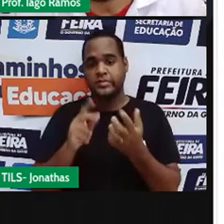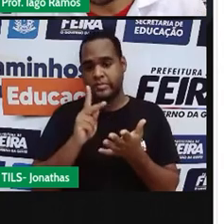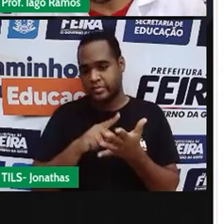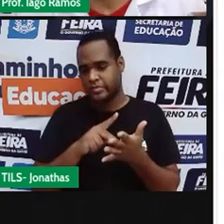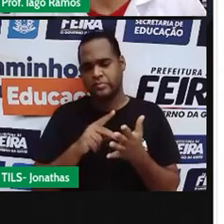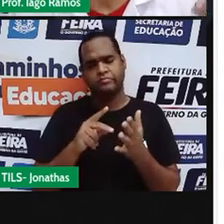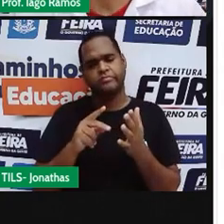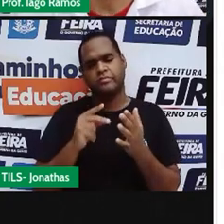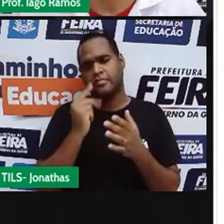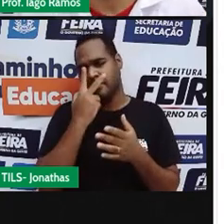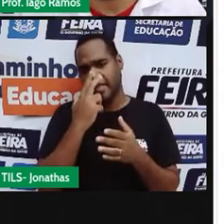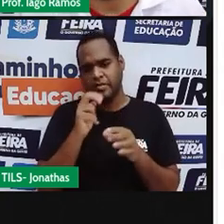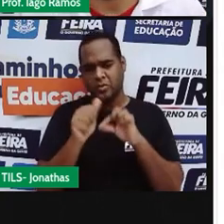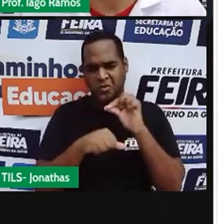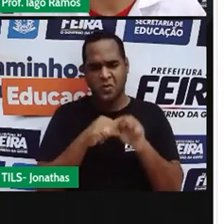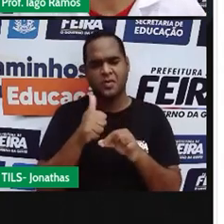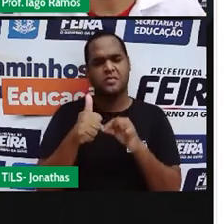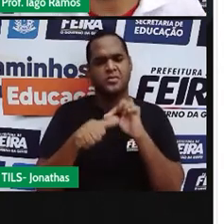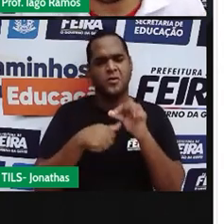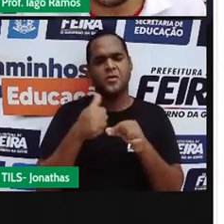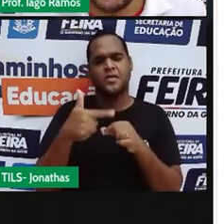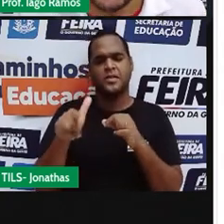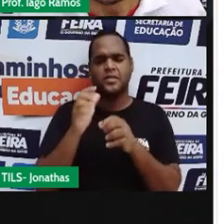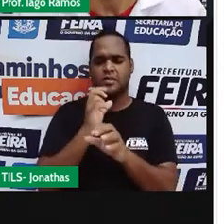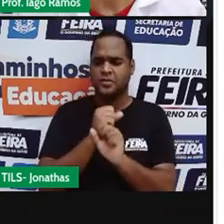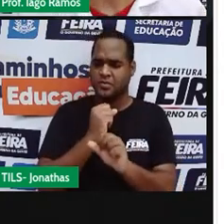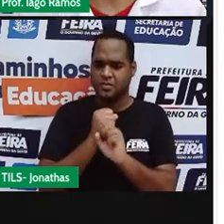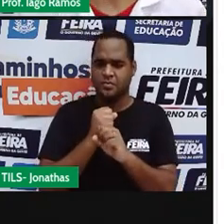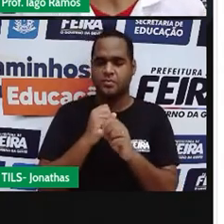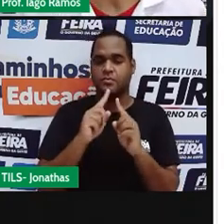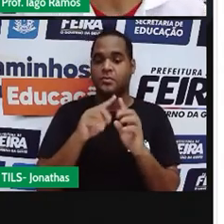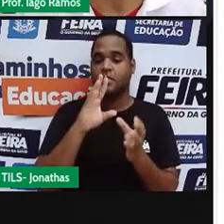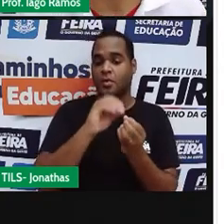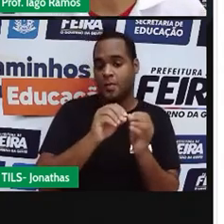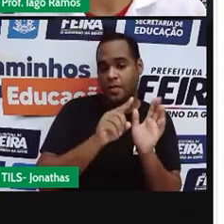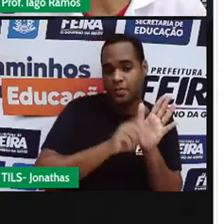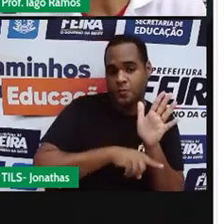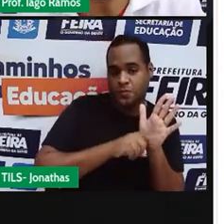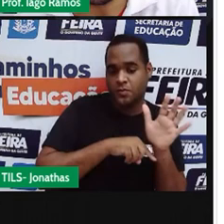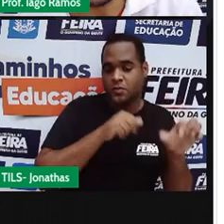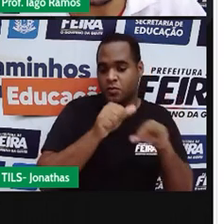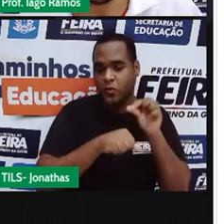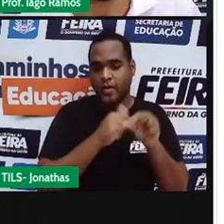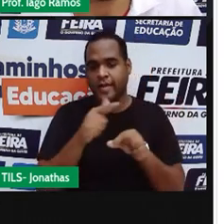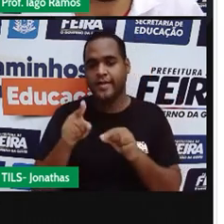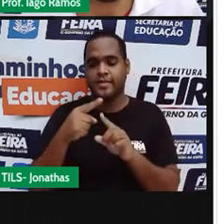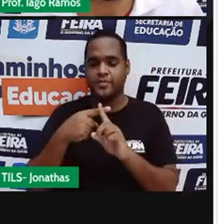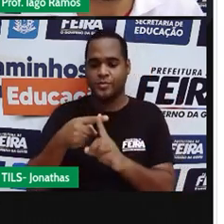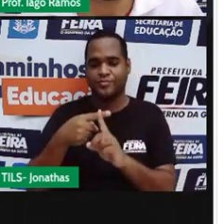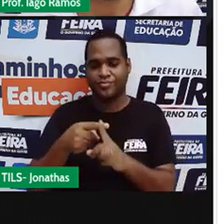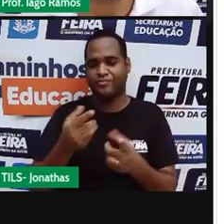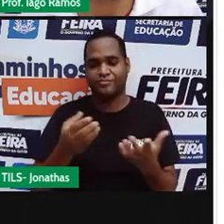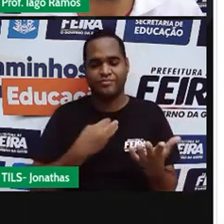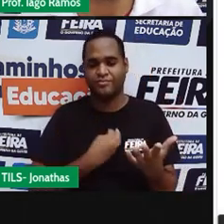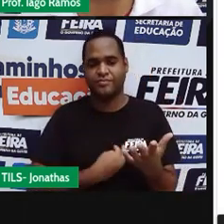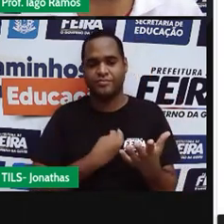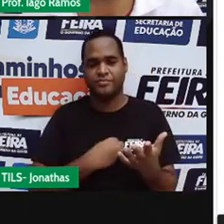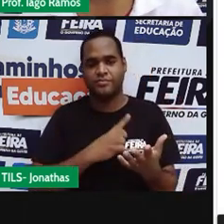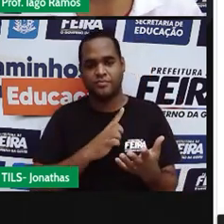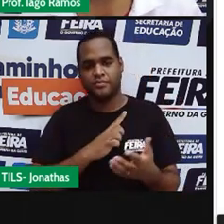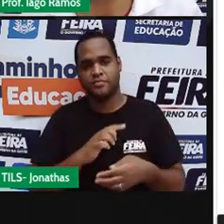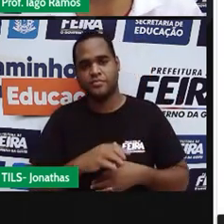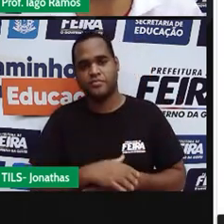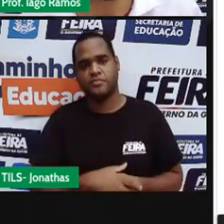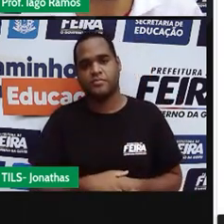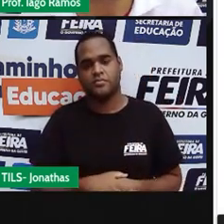O oposto de subtrair um negativo é somar um positivo. Então, vamos escrever isso